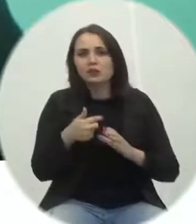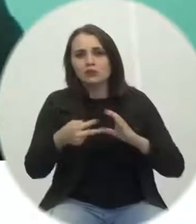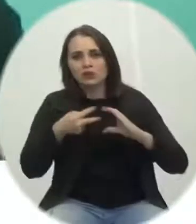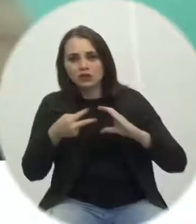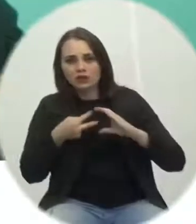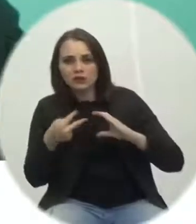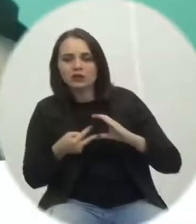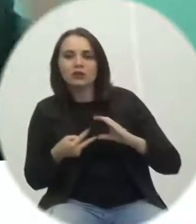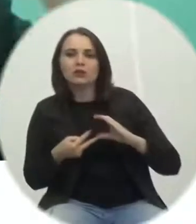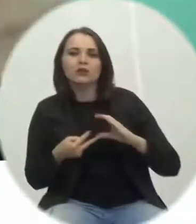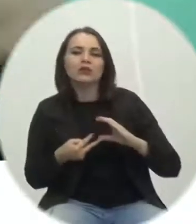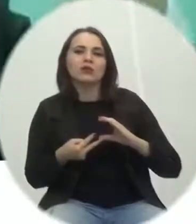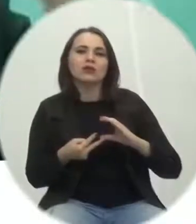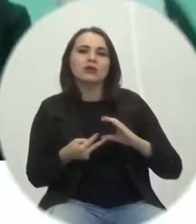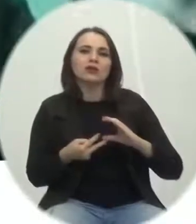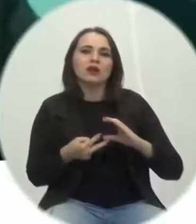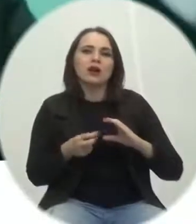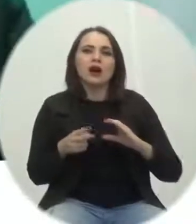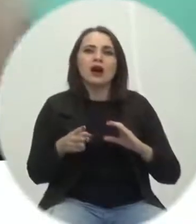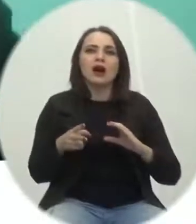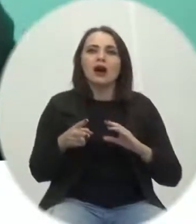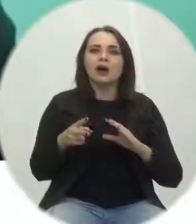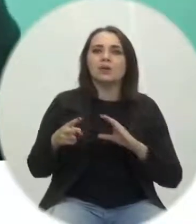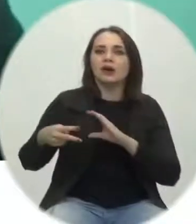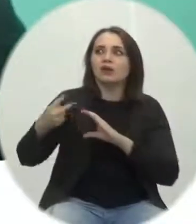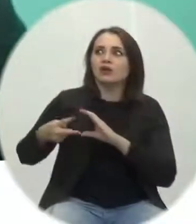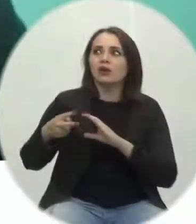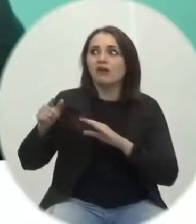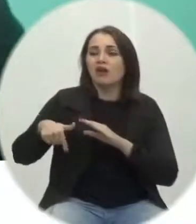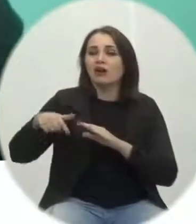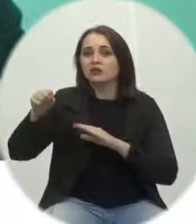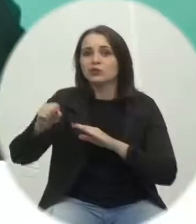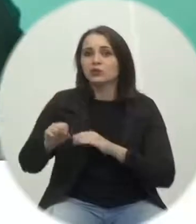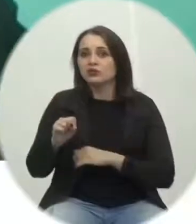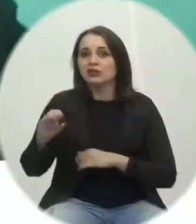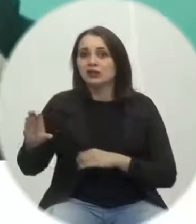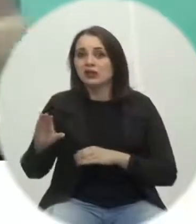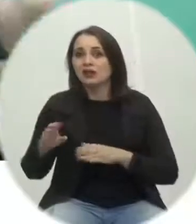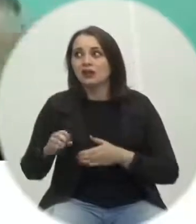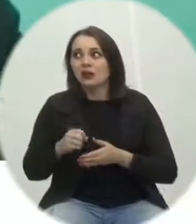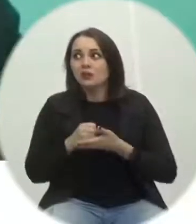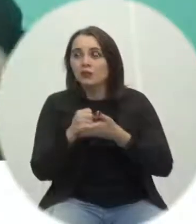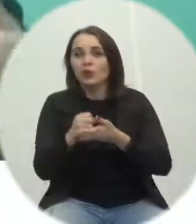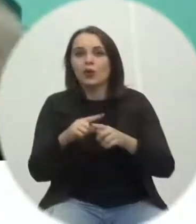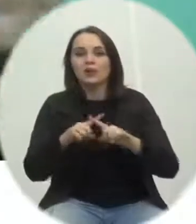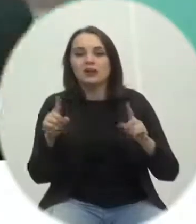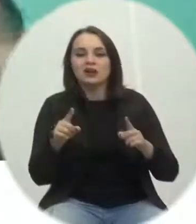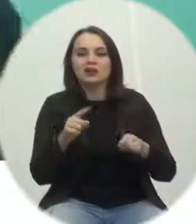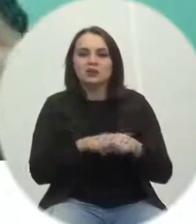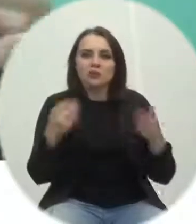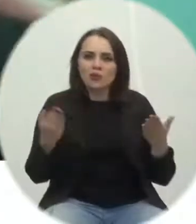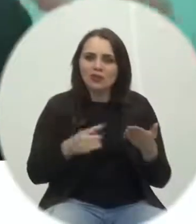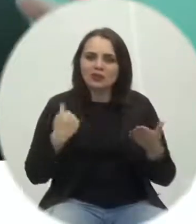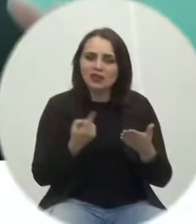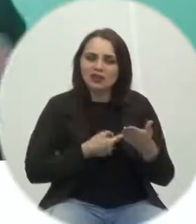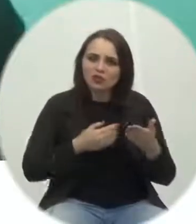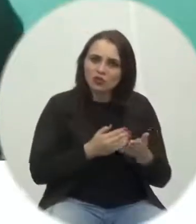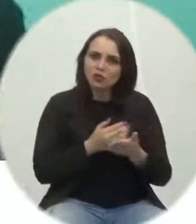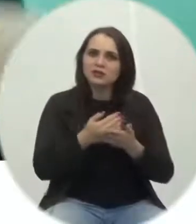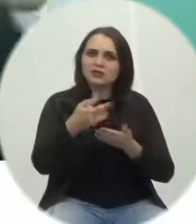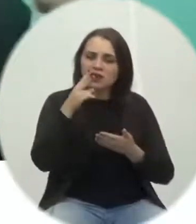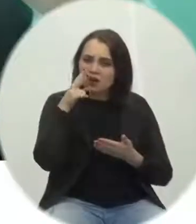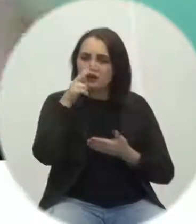a moção de uma Câmara de Vereadores lá do interior de Santa Catarina mas que no momento que a gente começar a ganha